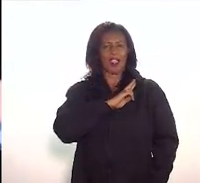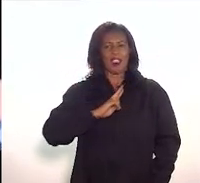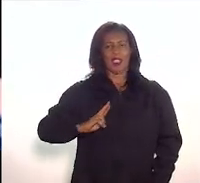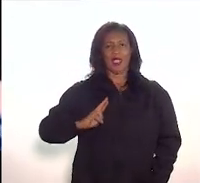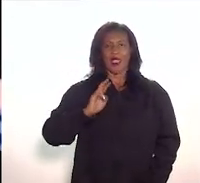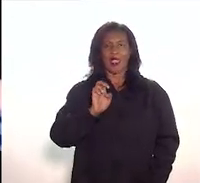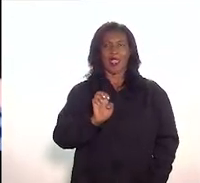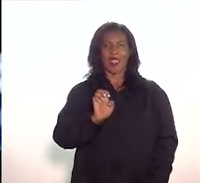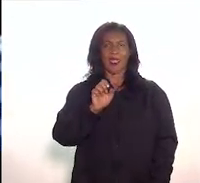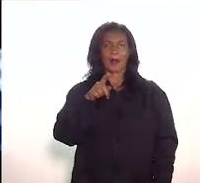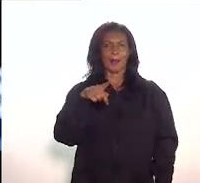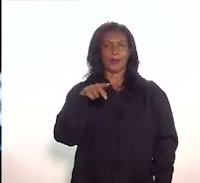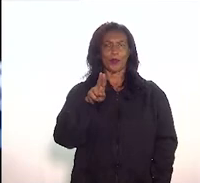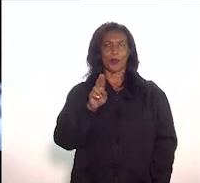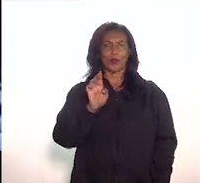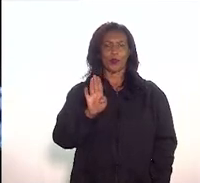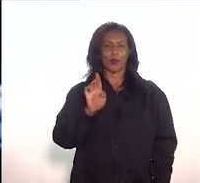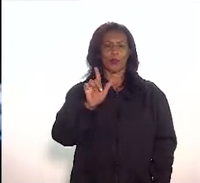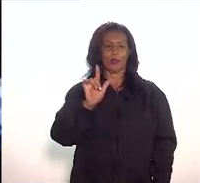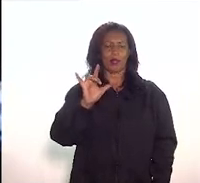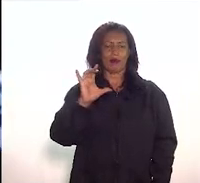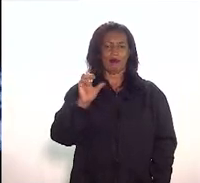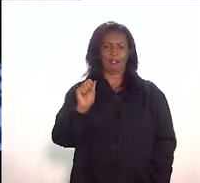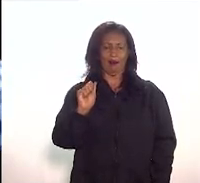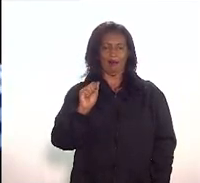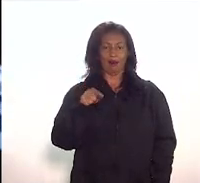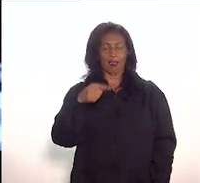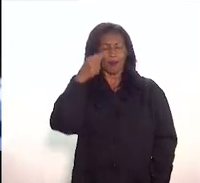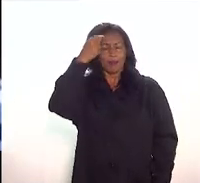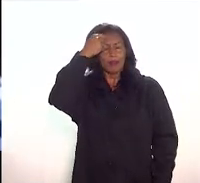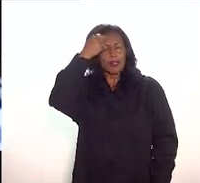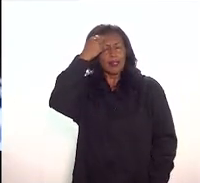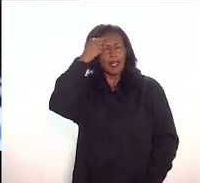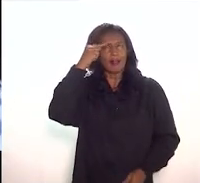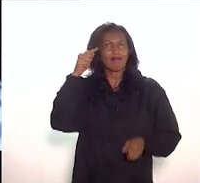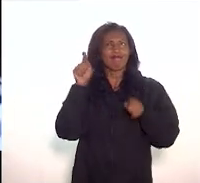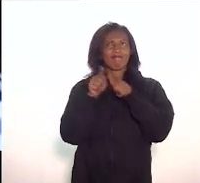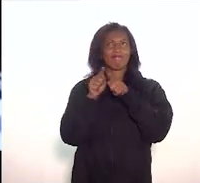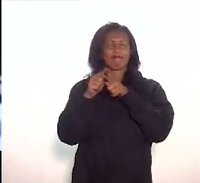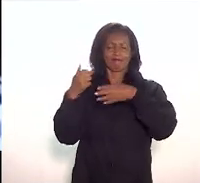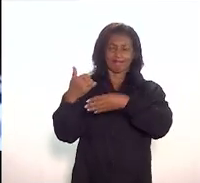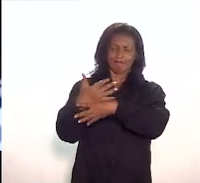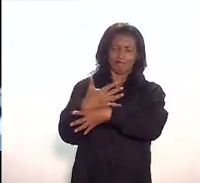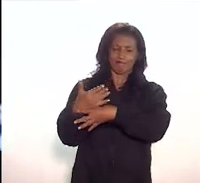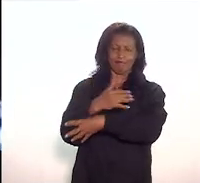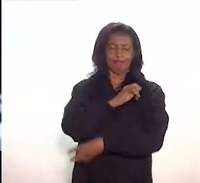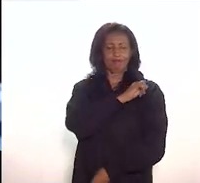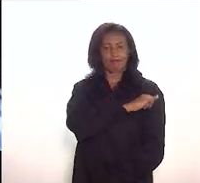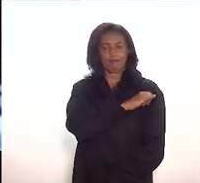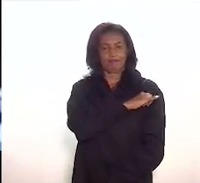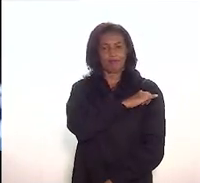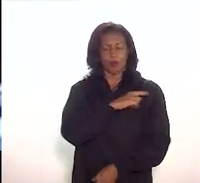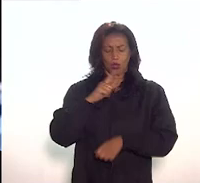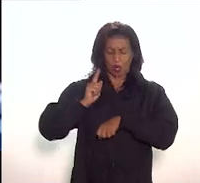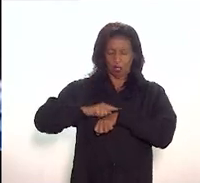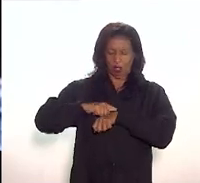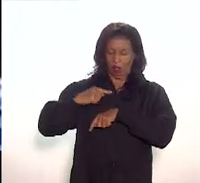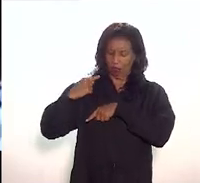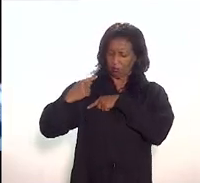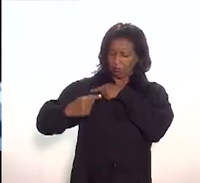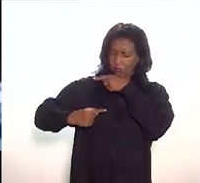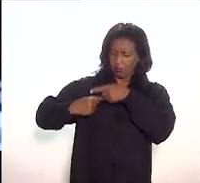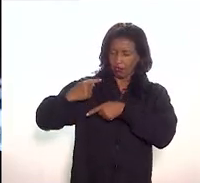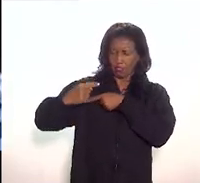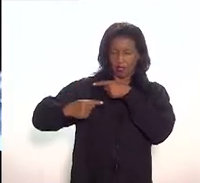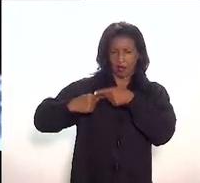republicana que esses espaços guardam e repensar a sociedade. Então, durante muito tempo esses espaços do Palácio Tiradentes e do